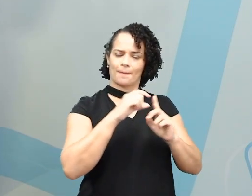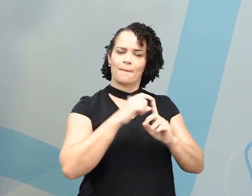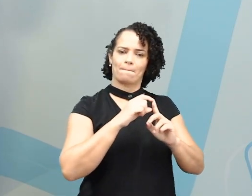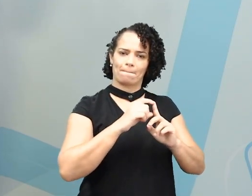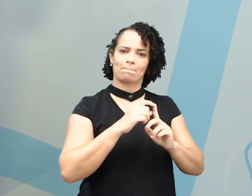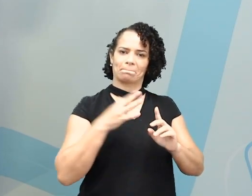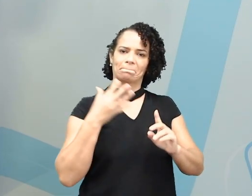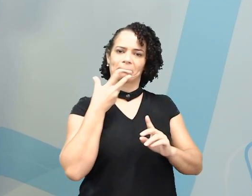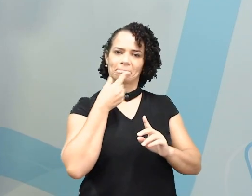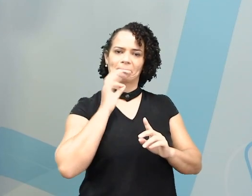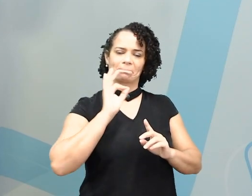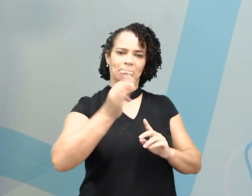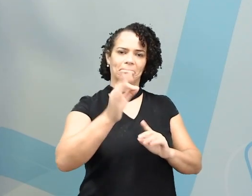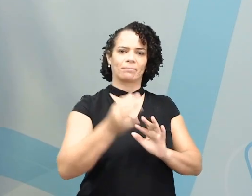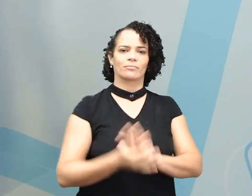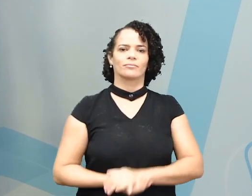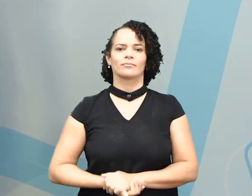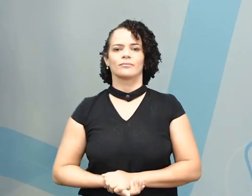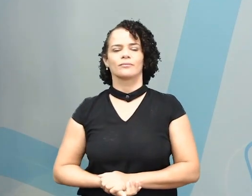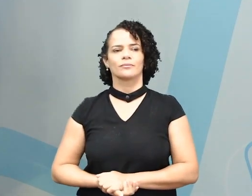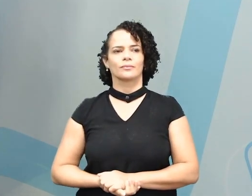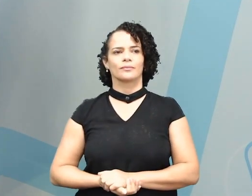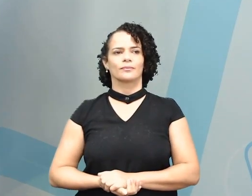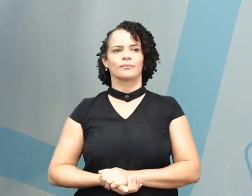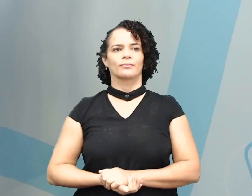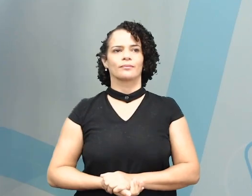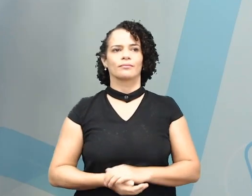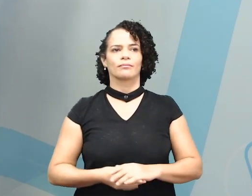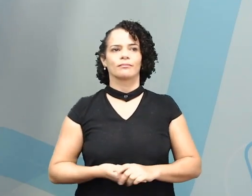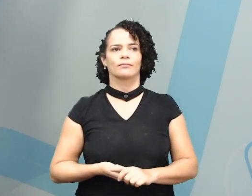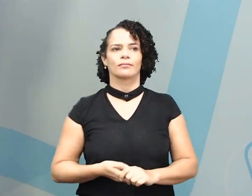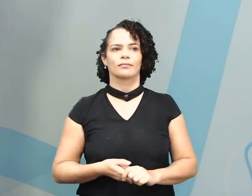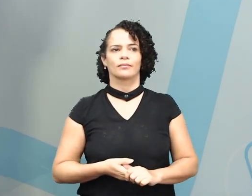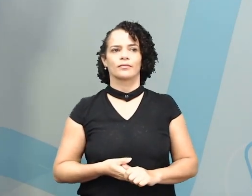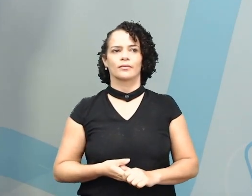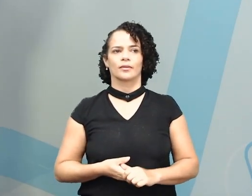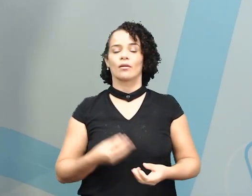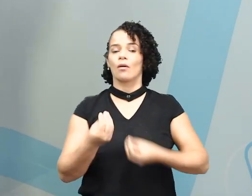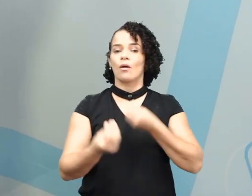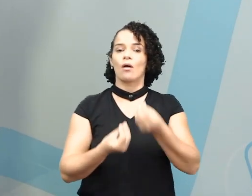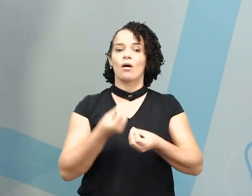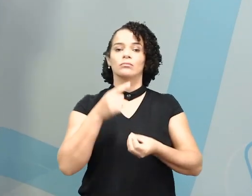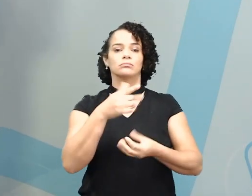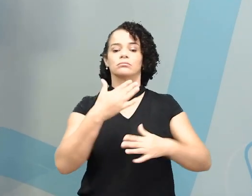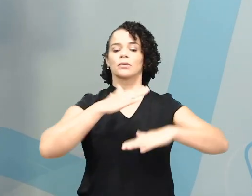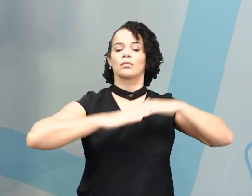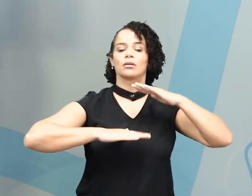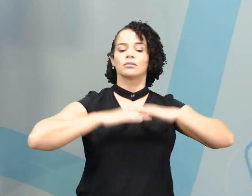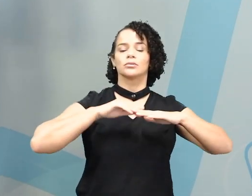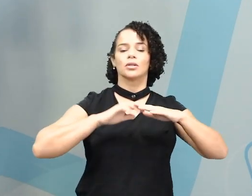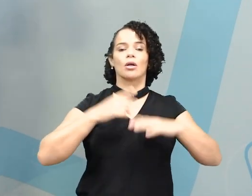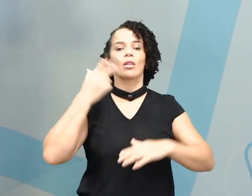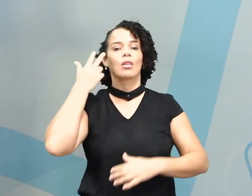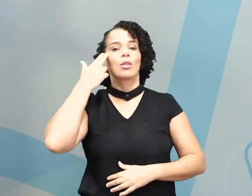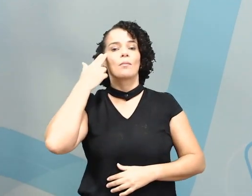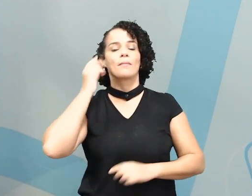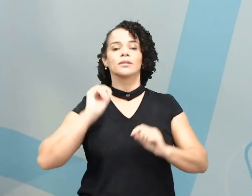certeza disso. Ao falarmos sobre nossa ocupação, normalmente